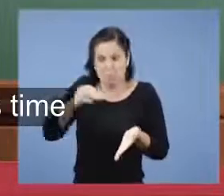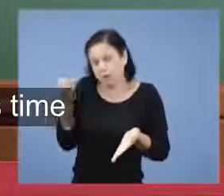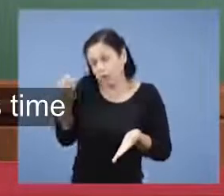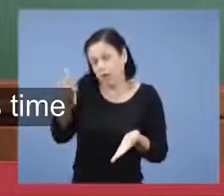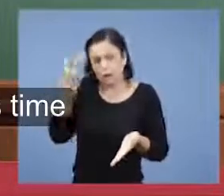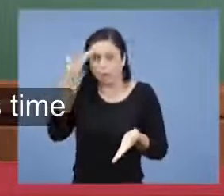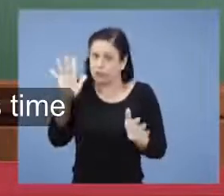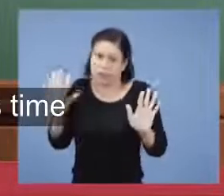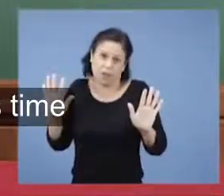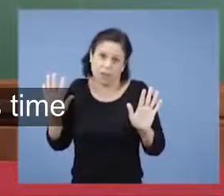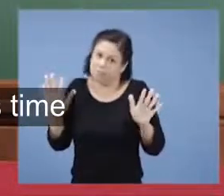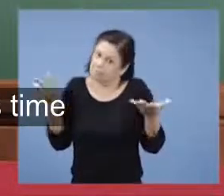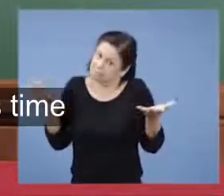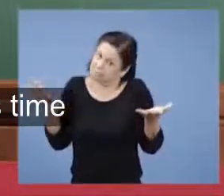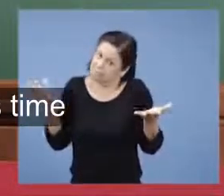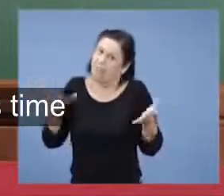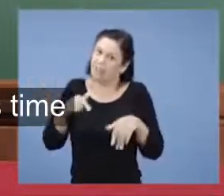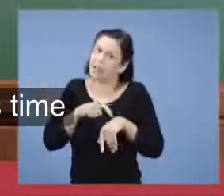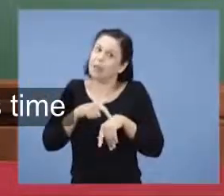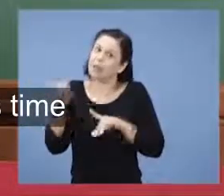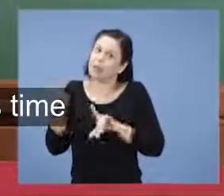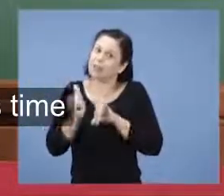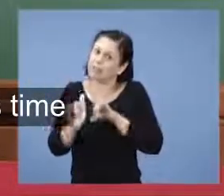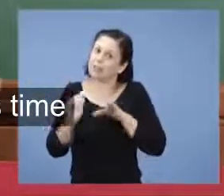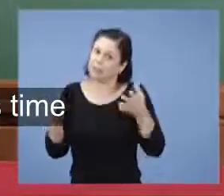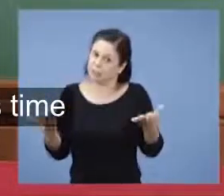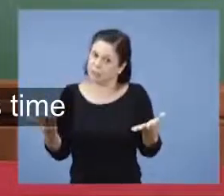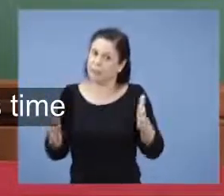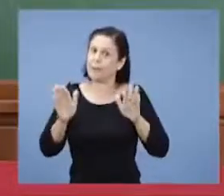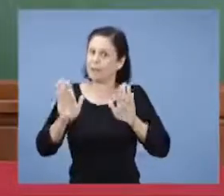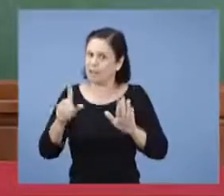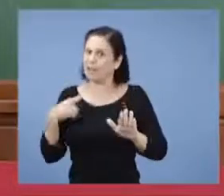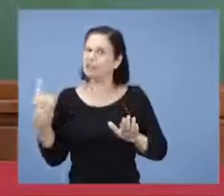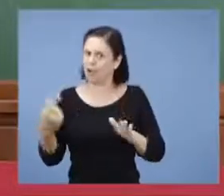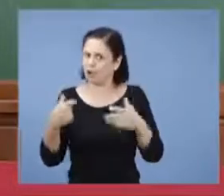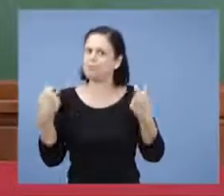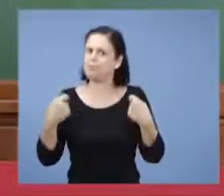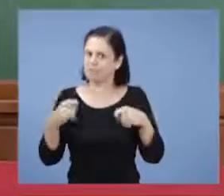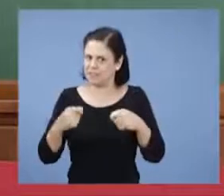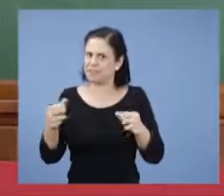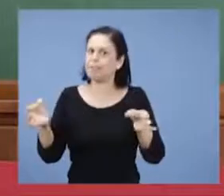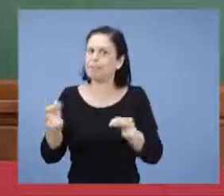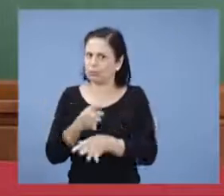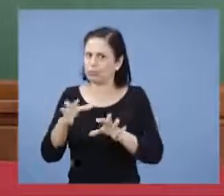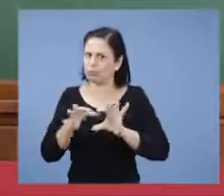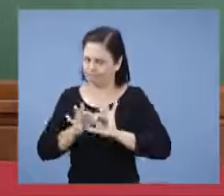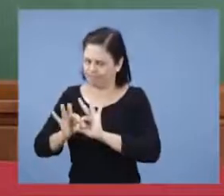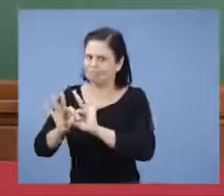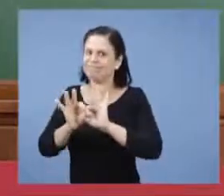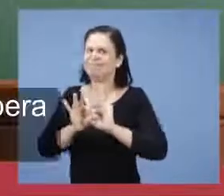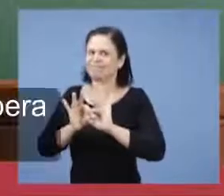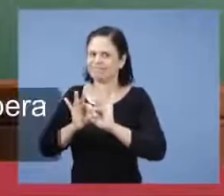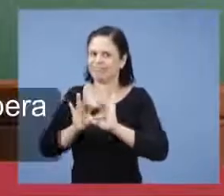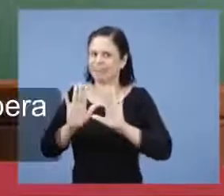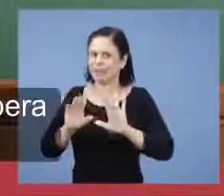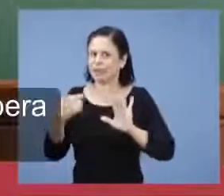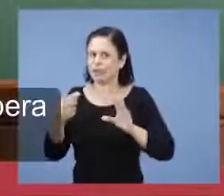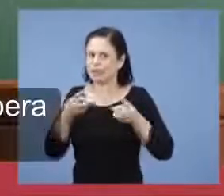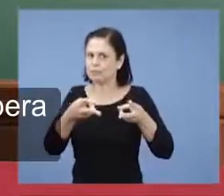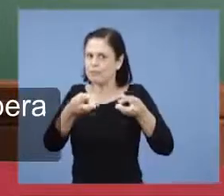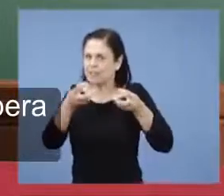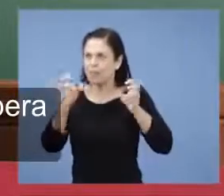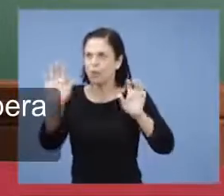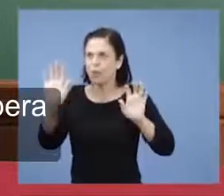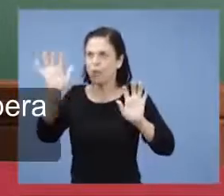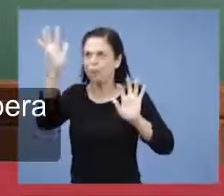um tempo profético. Agora, nesse tempo estão os acontecimentos que estão relacionados com o Apocalipse.